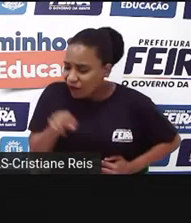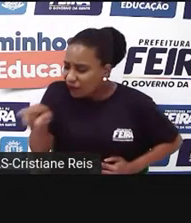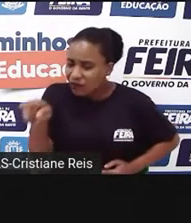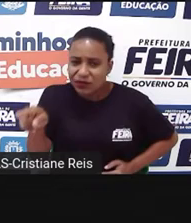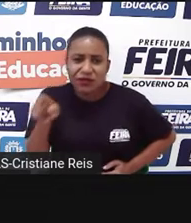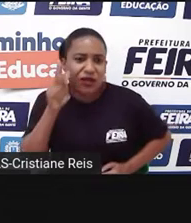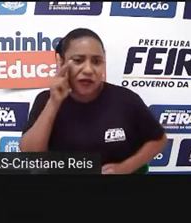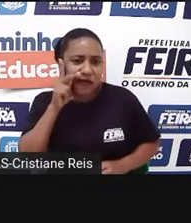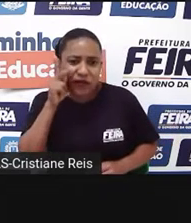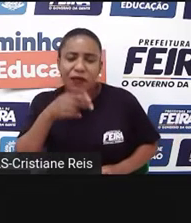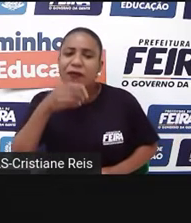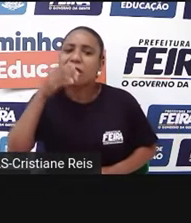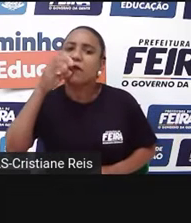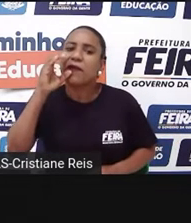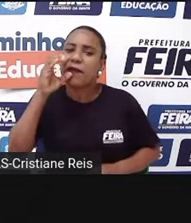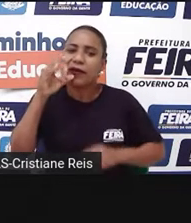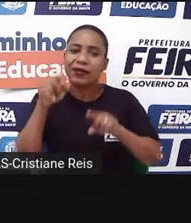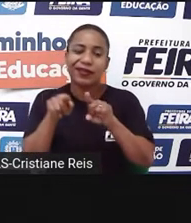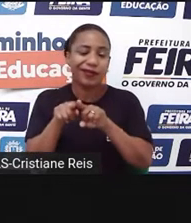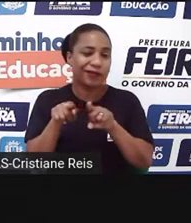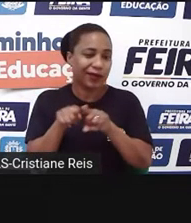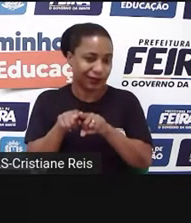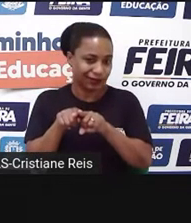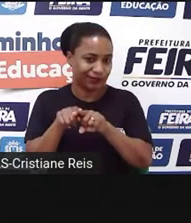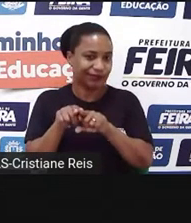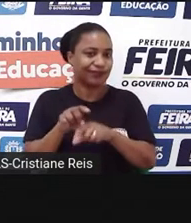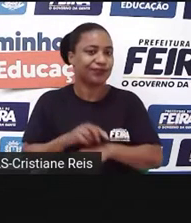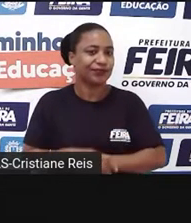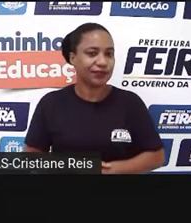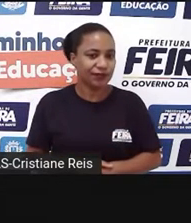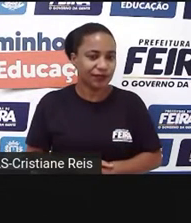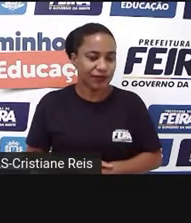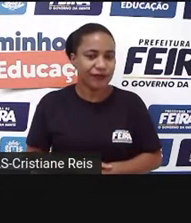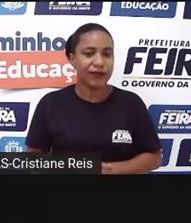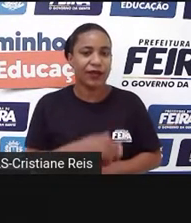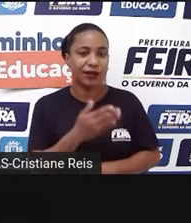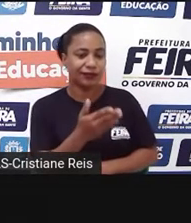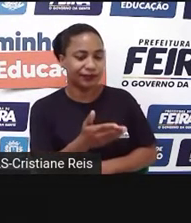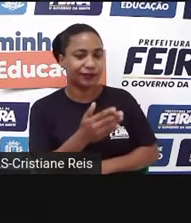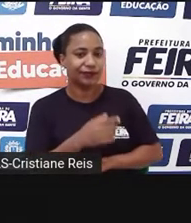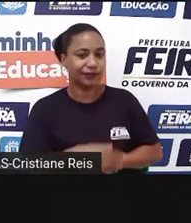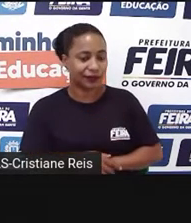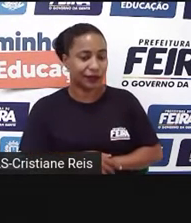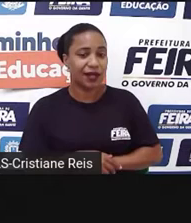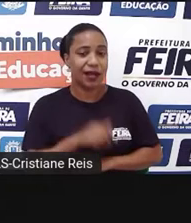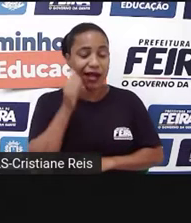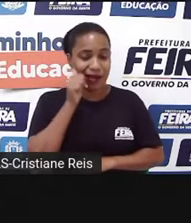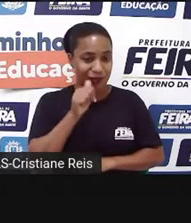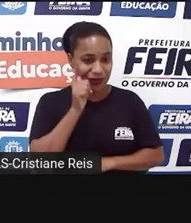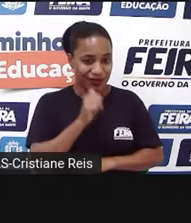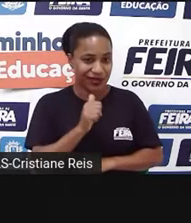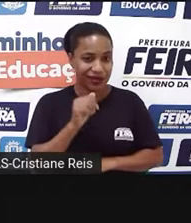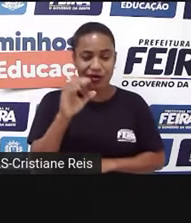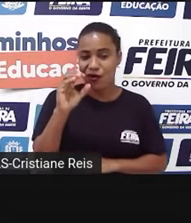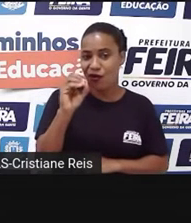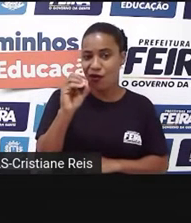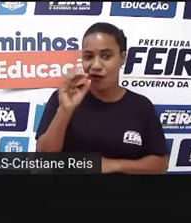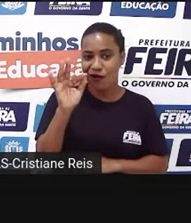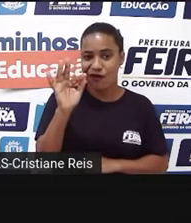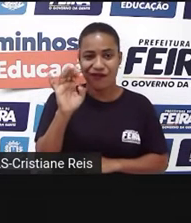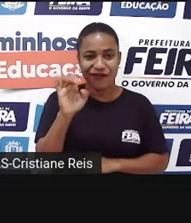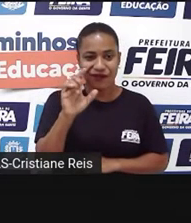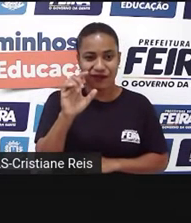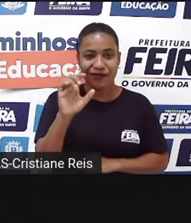E quanto a Ofélia, devido a essa situação de Hamlet, Hamlet ter assassinado o pai dela, Hamlet estar